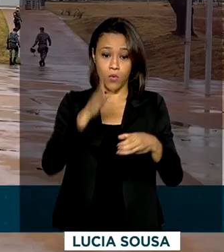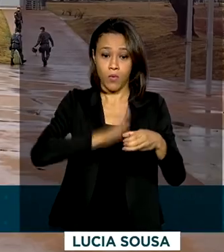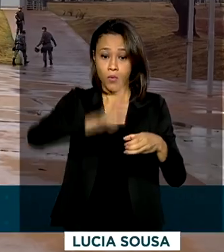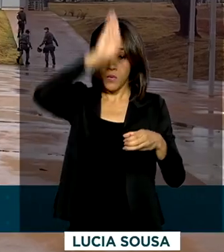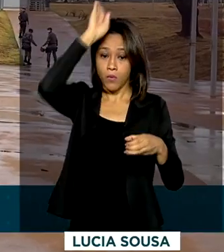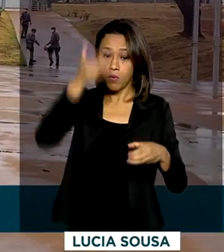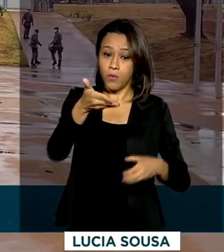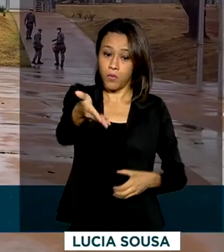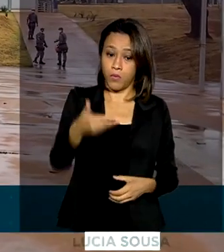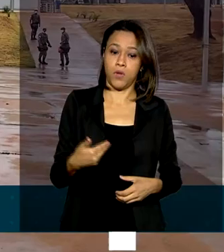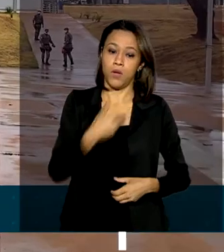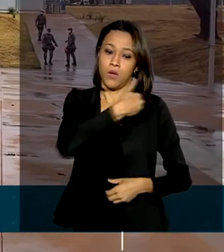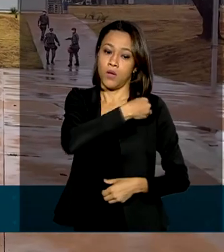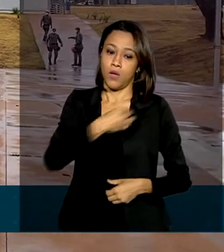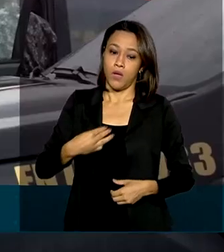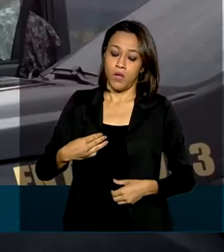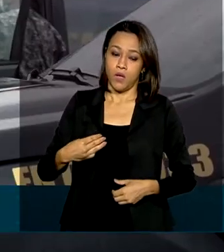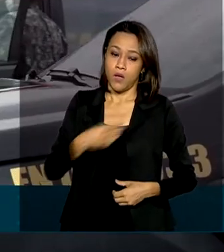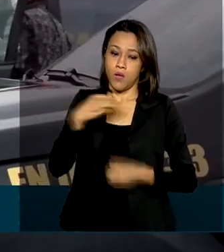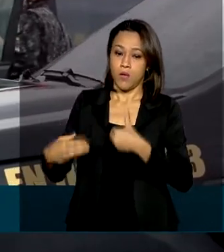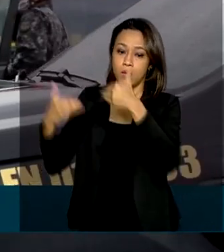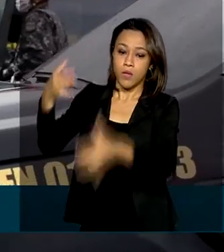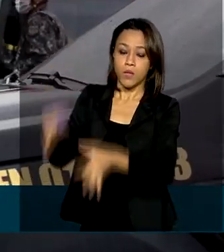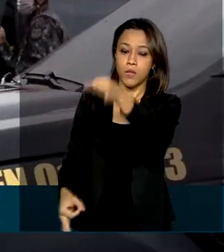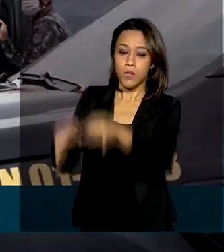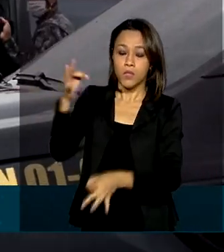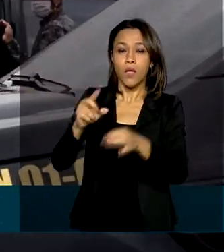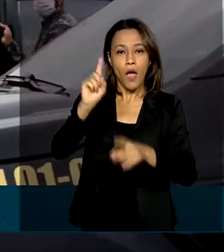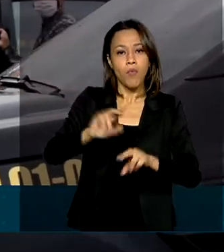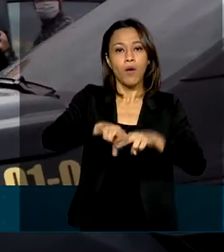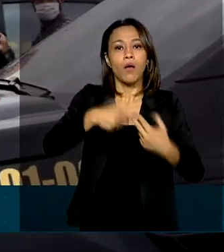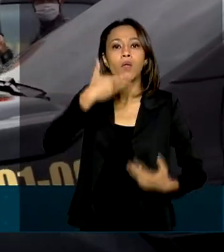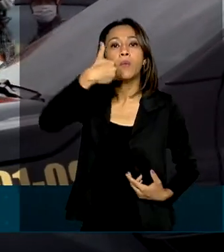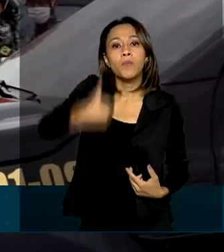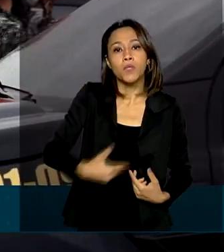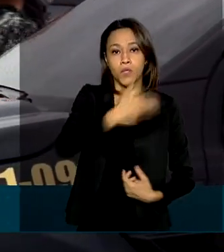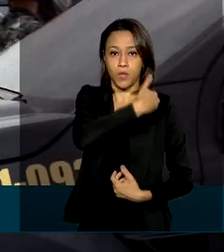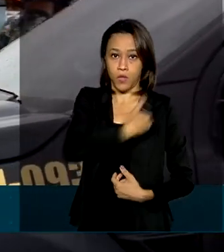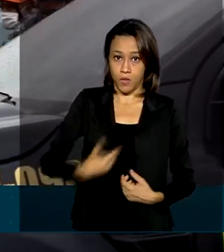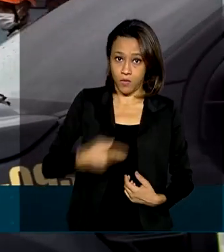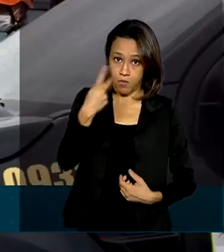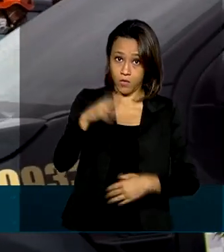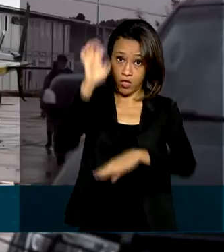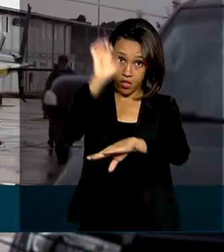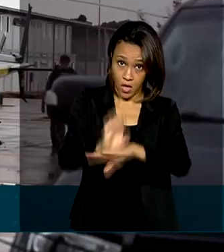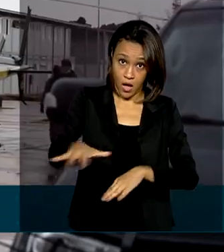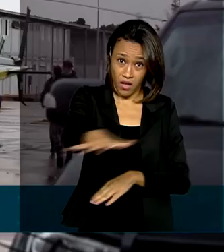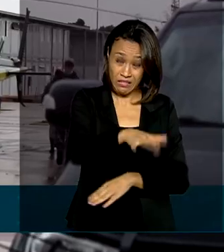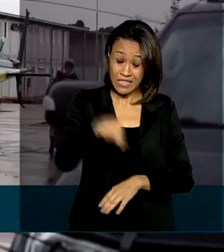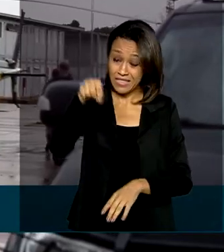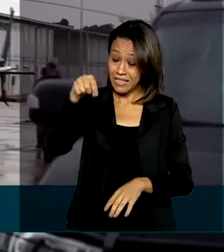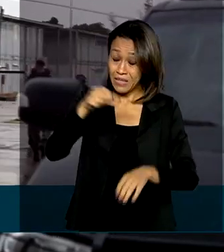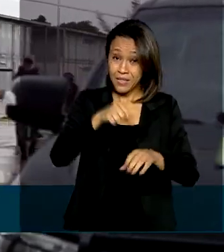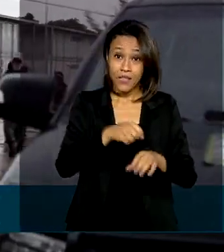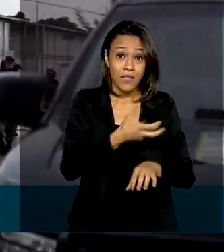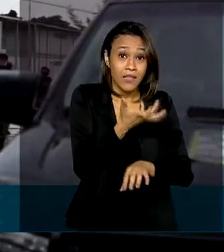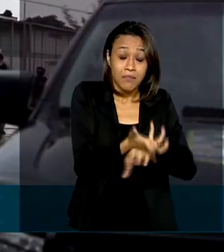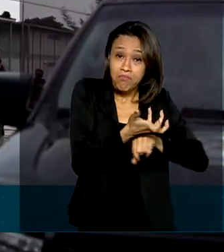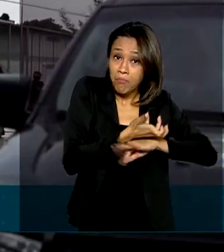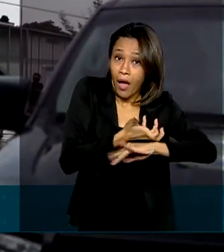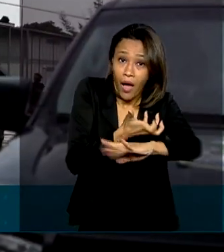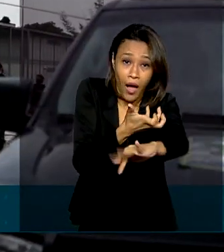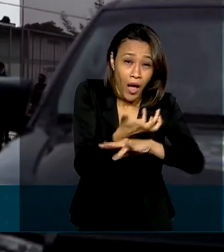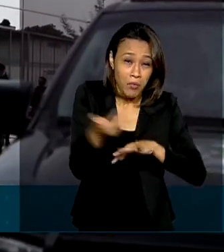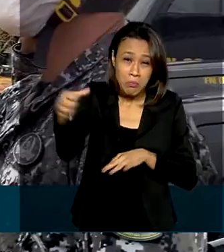da Justiça e Segurança Pública atende a um pedido do governador do Estado. O Pantanal de Mato Grosso enfrenta uma das piores secas da